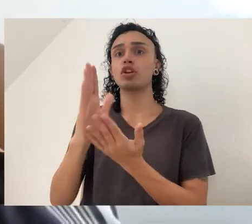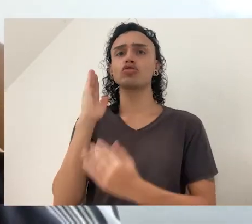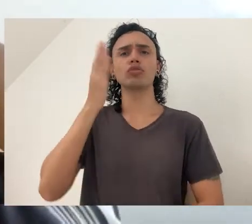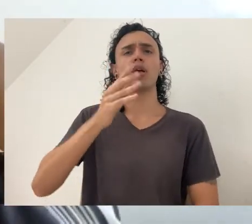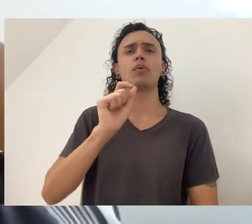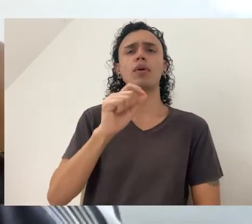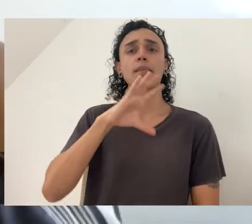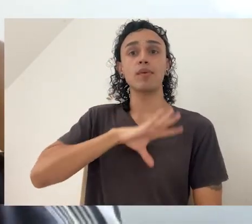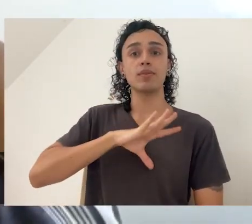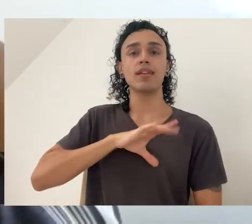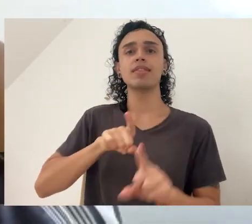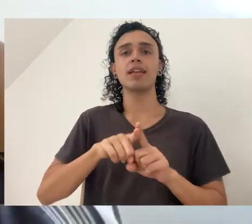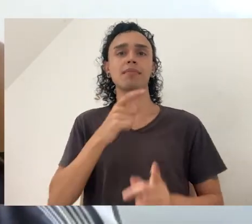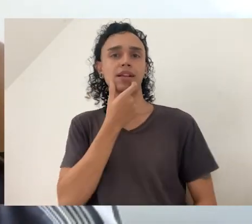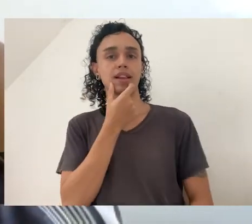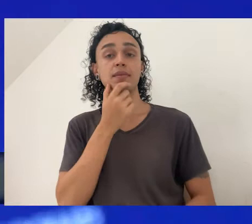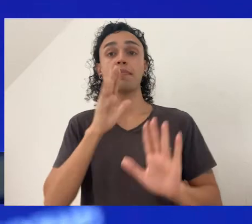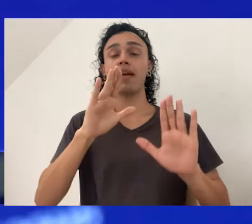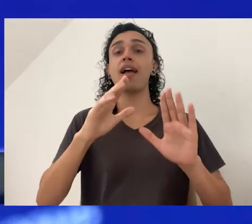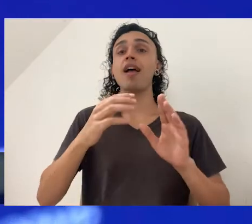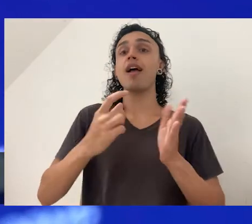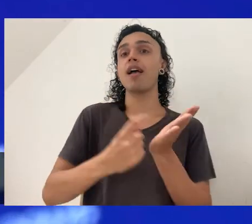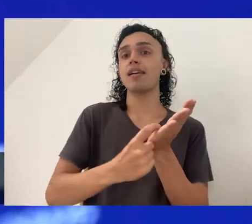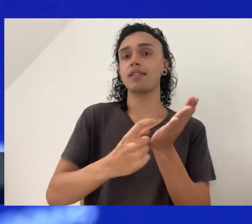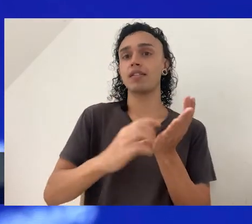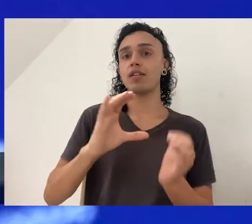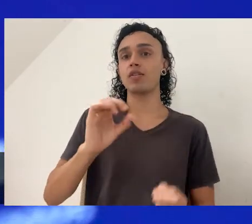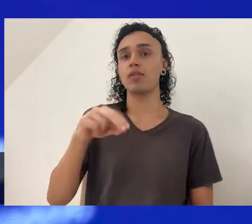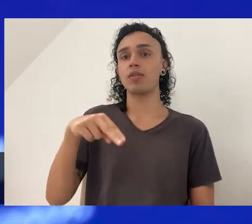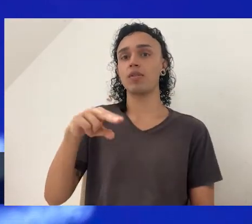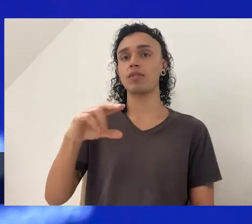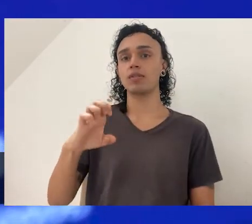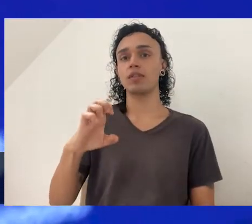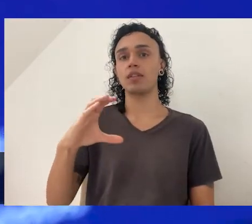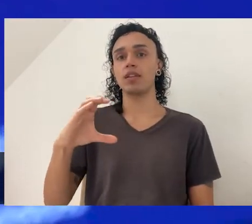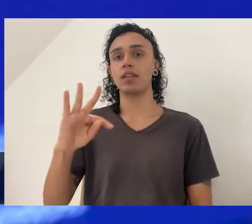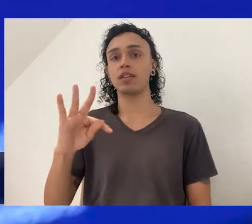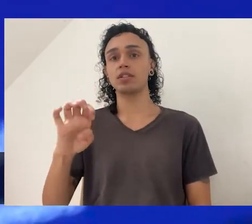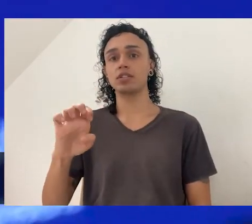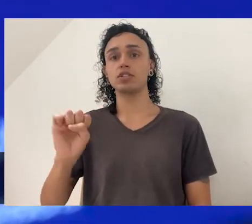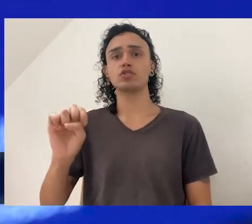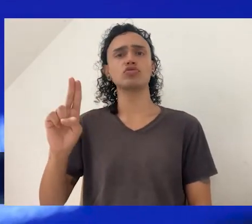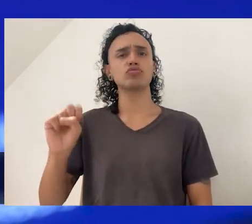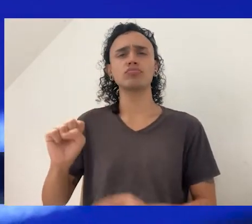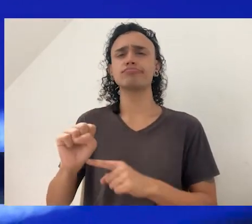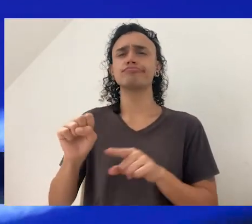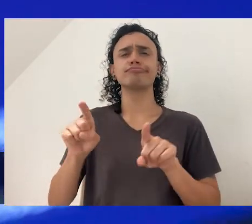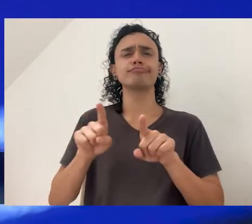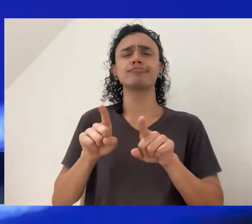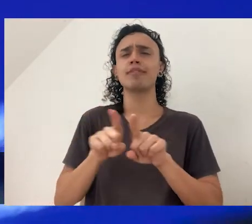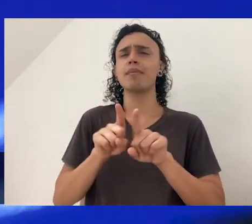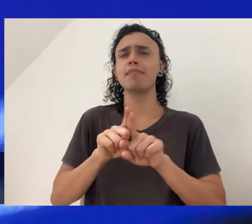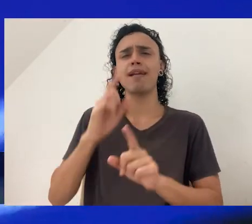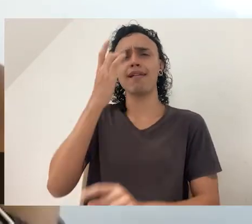em português e já sai a versão em inglês. Mas o ConnectSUS é muito rápido, muito prático,